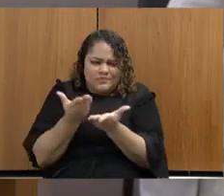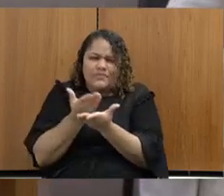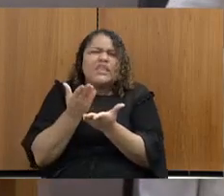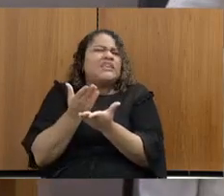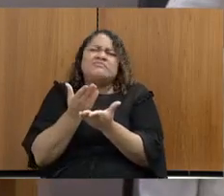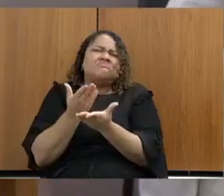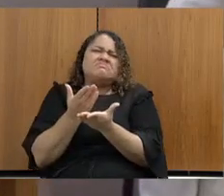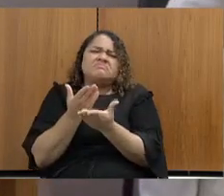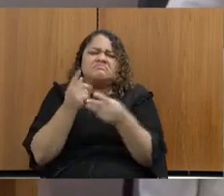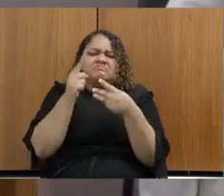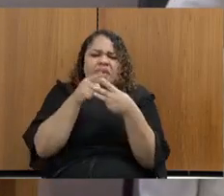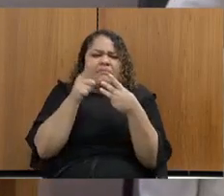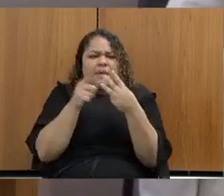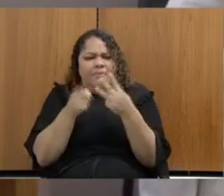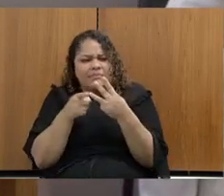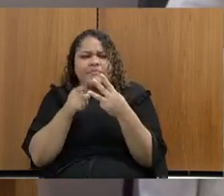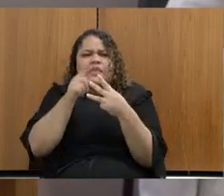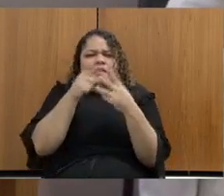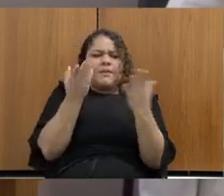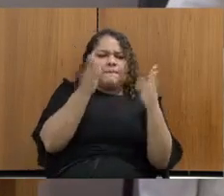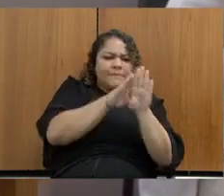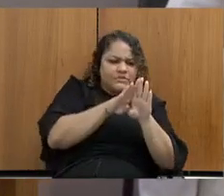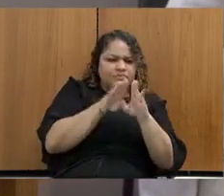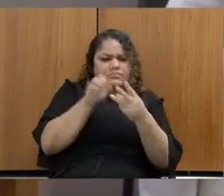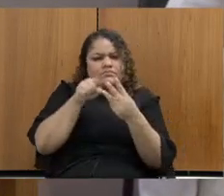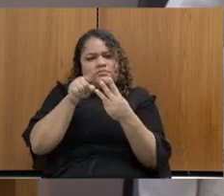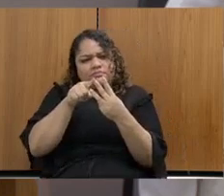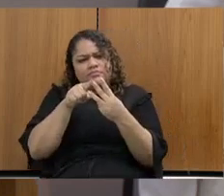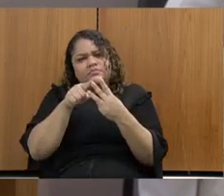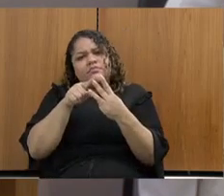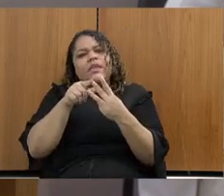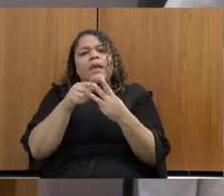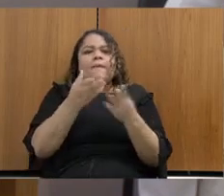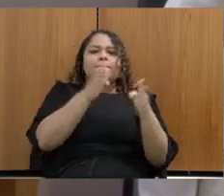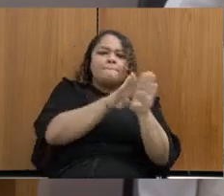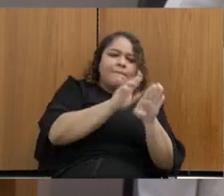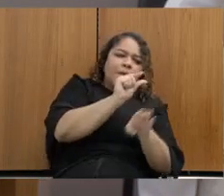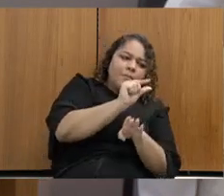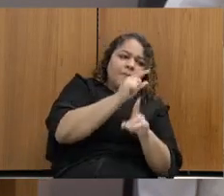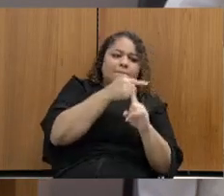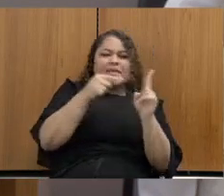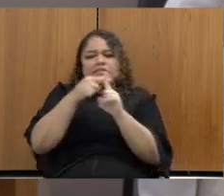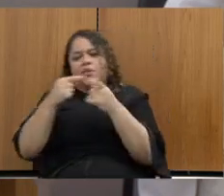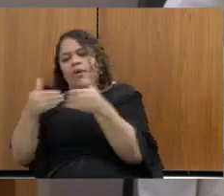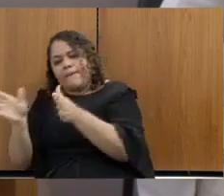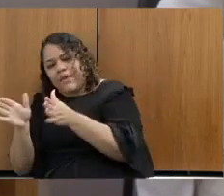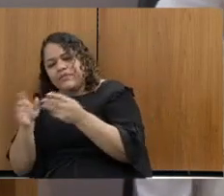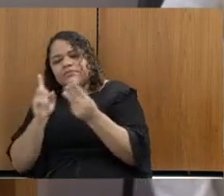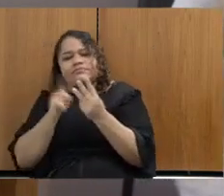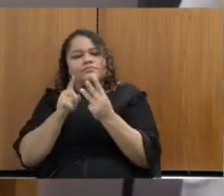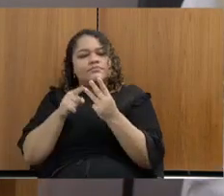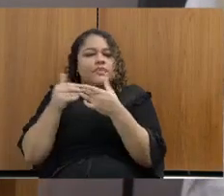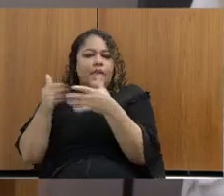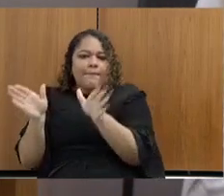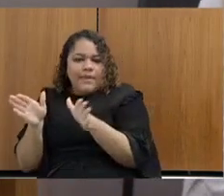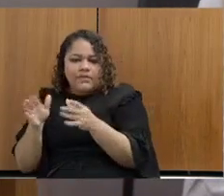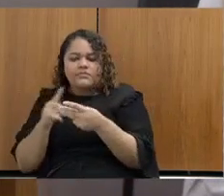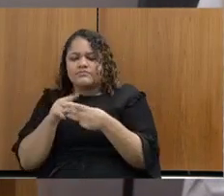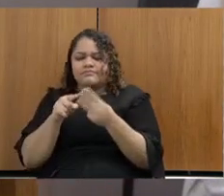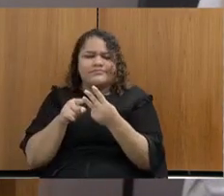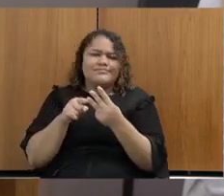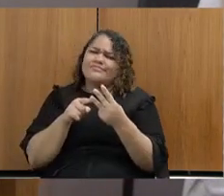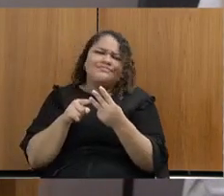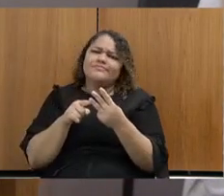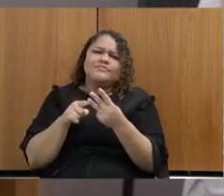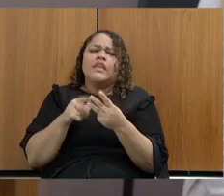ficção, nós temos um regime fechado, um regime semiaberto, um regime aberto, particularmente eu acho que nós teríamos que ter uma pena de prisão e logo